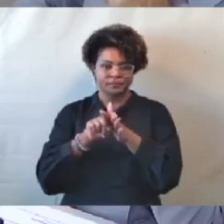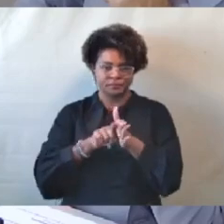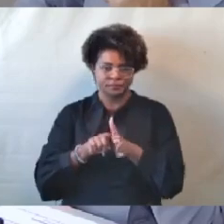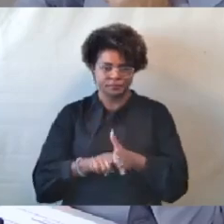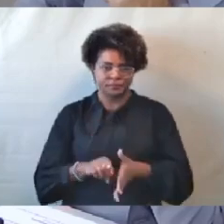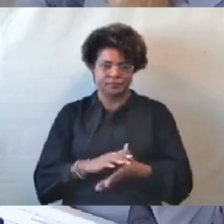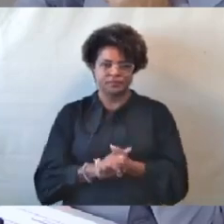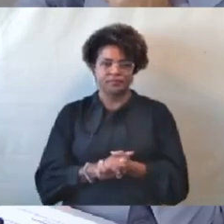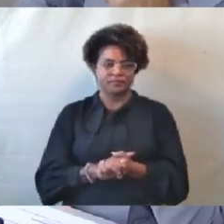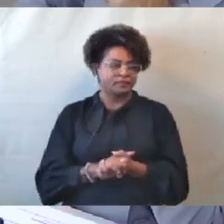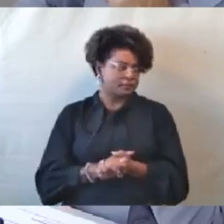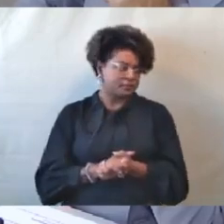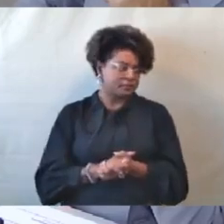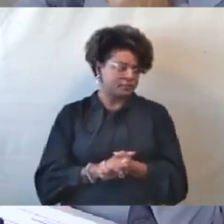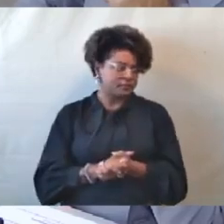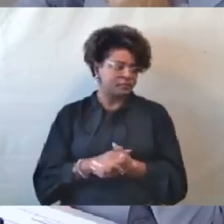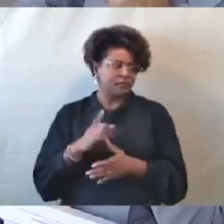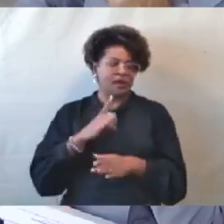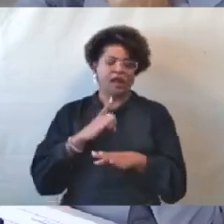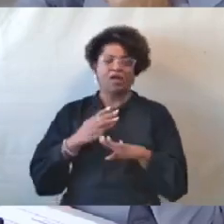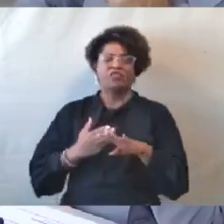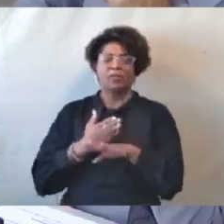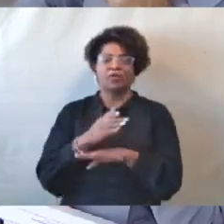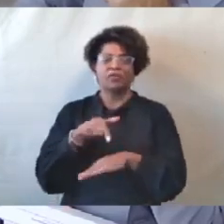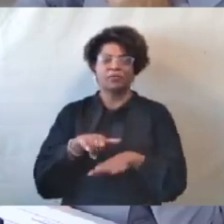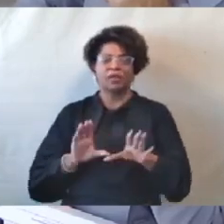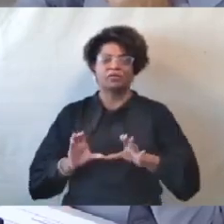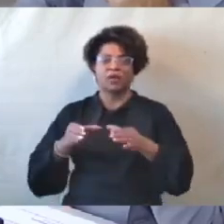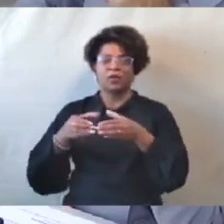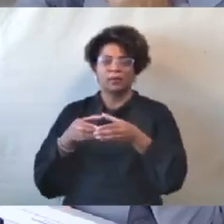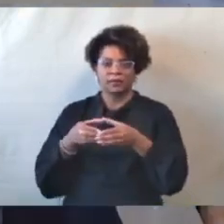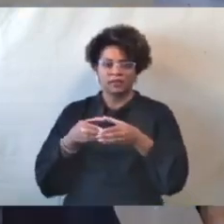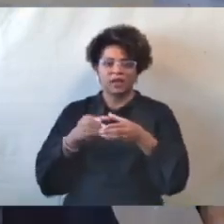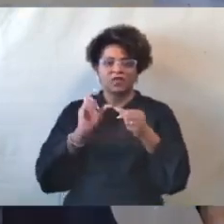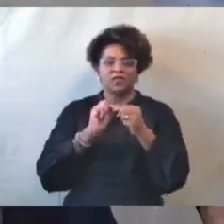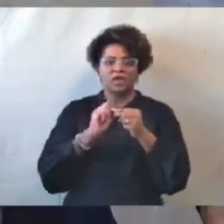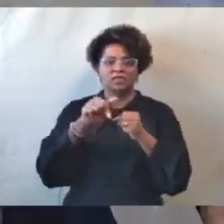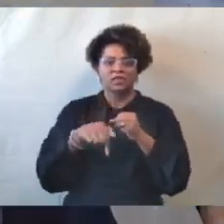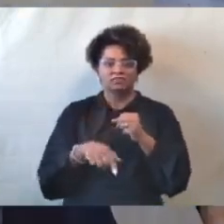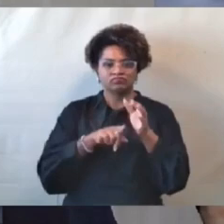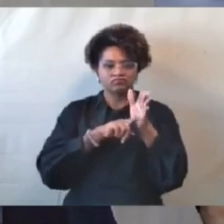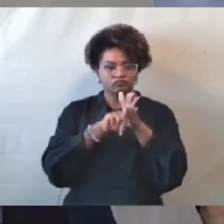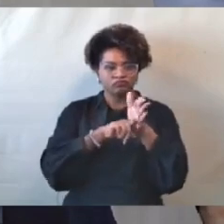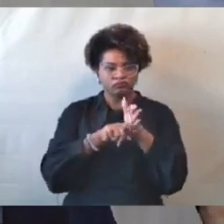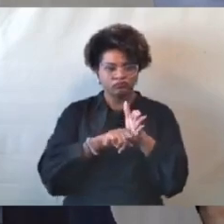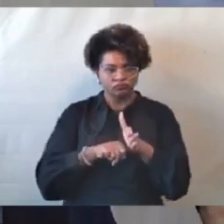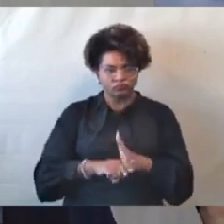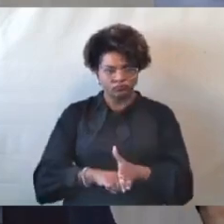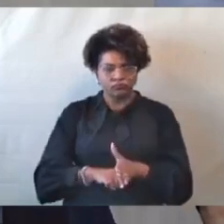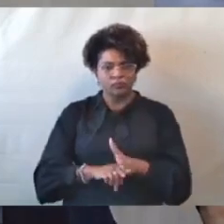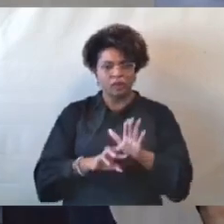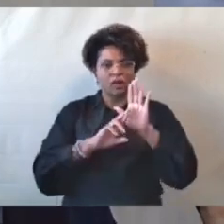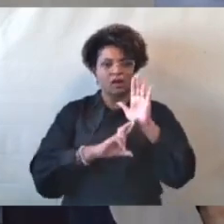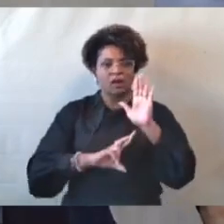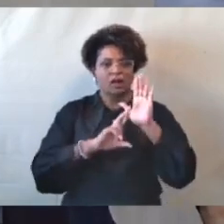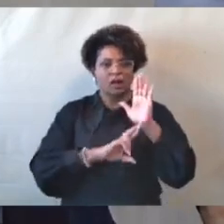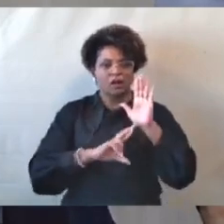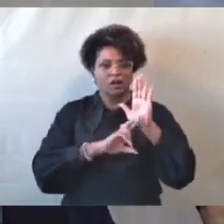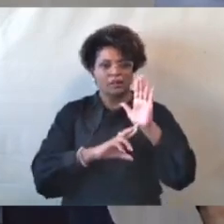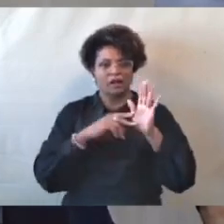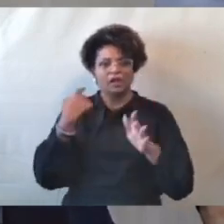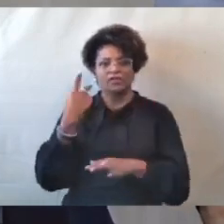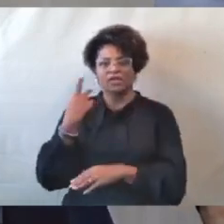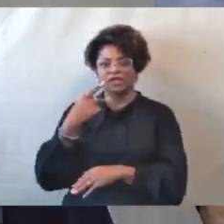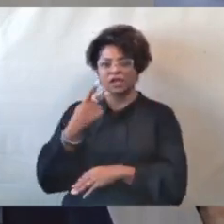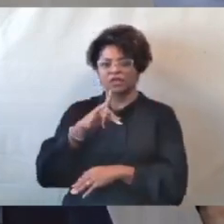aprovado por essa comissão a realização dessa oitiva a requerimento do vereador Braulio Lara, a